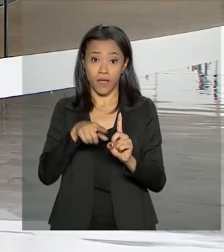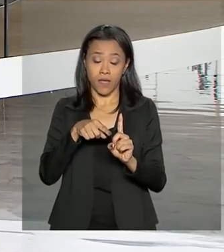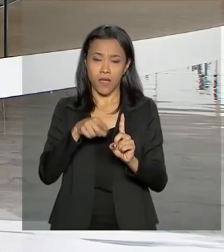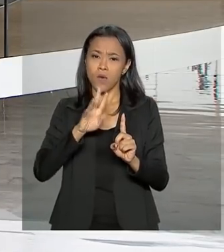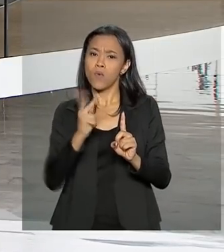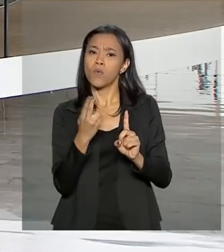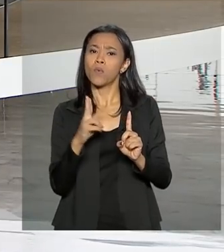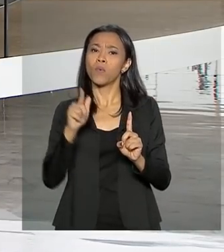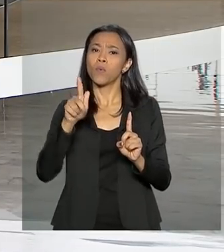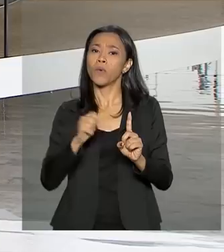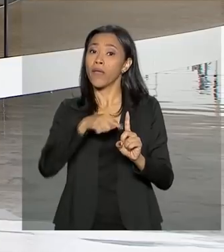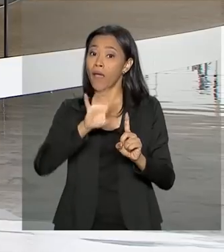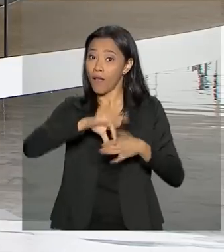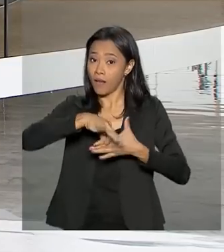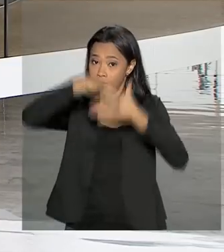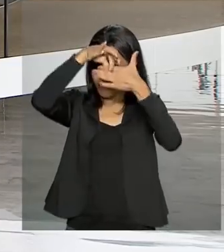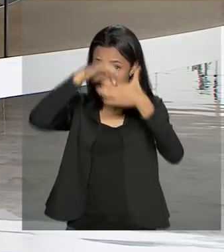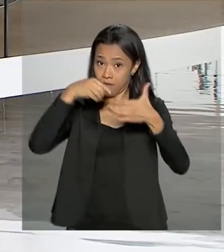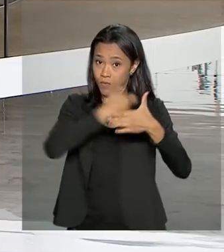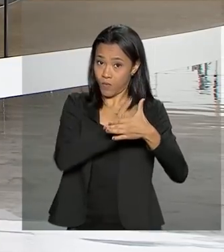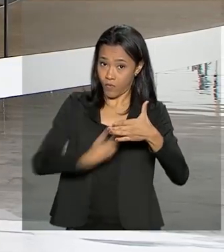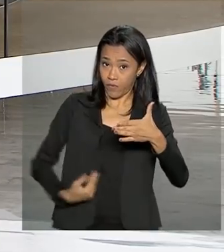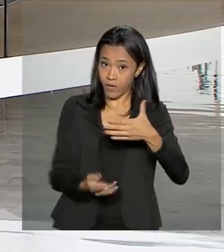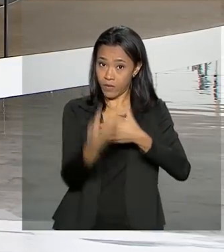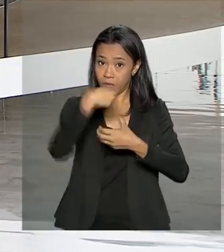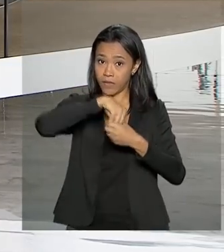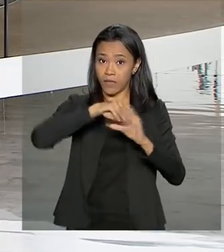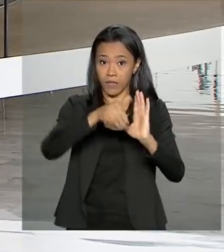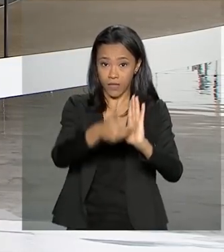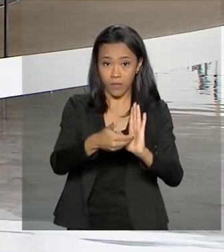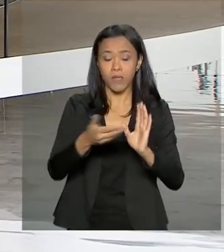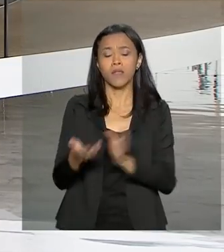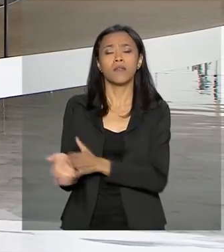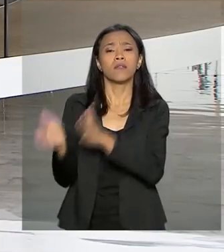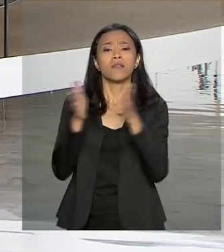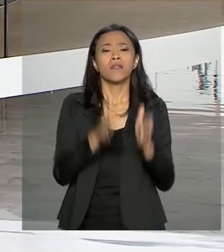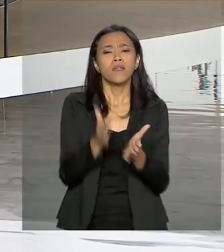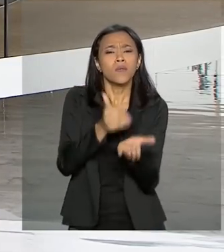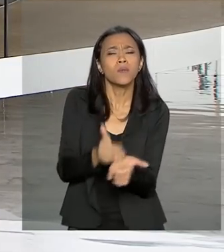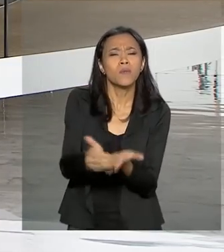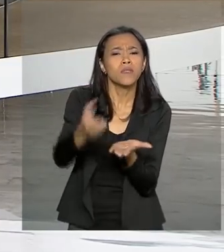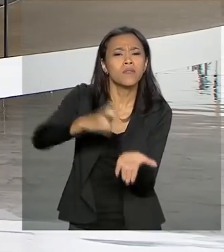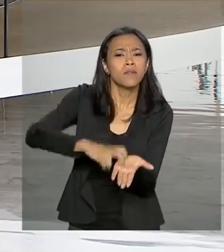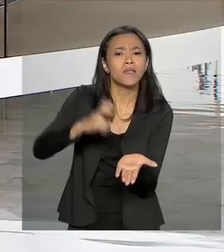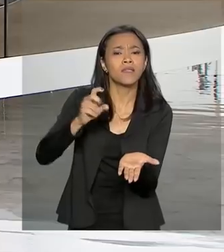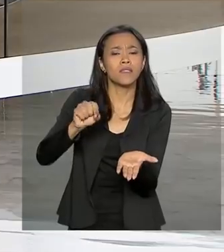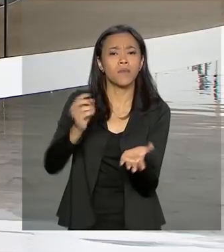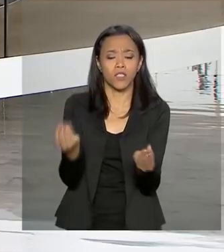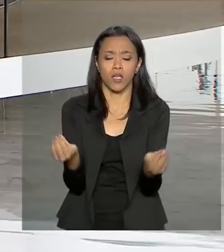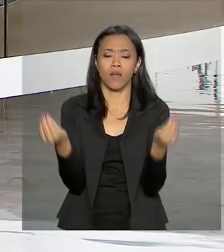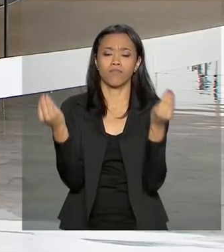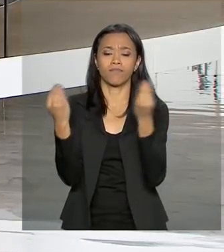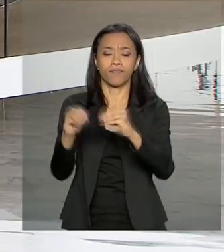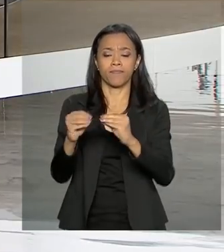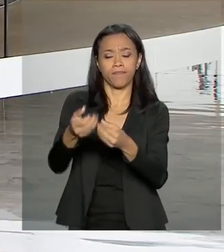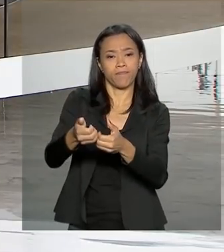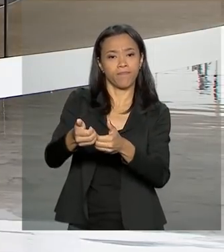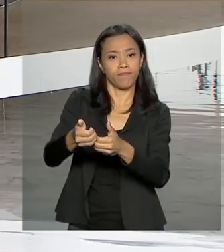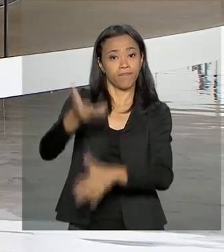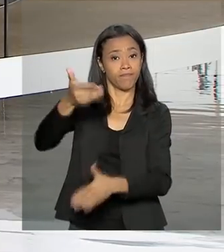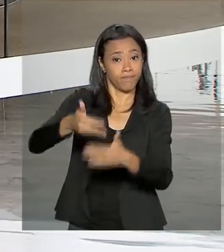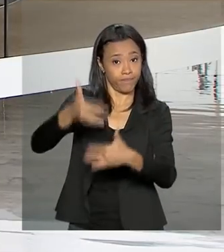que é líder do governo na Câmara. E no início da manhã, o presidente Jair Bolsonaro publicou em uma rede social